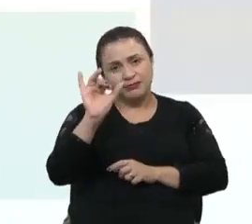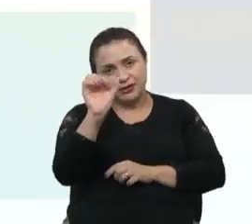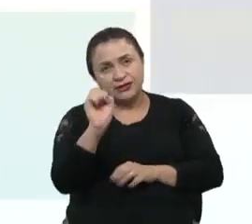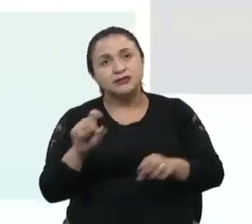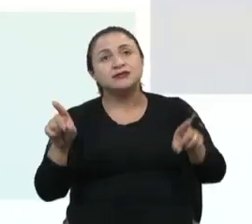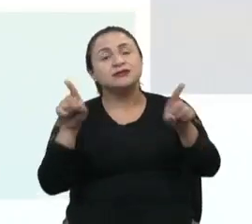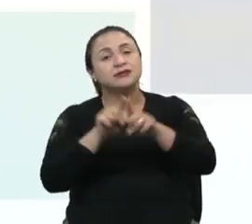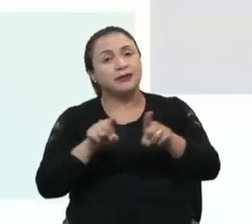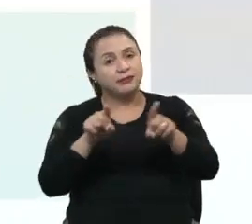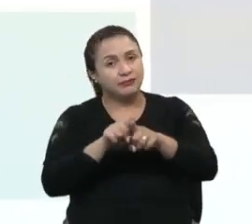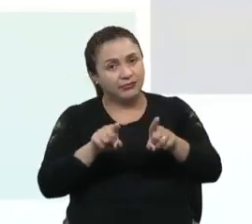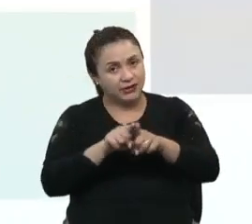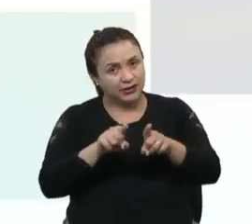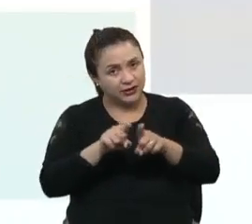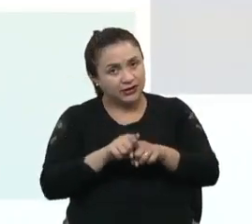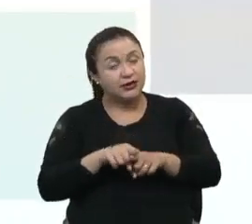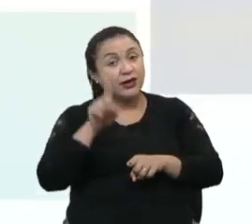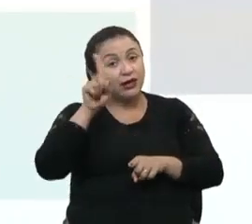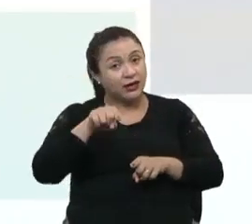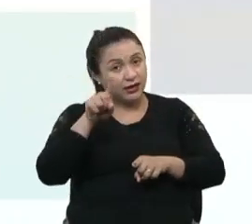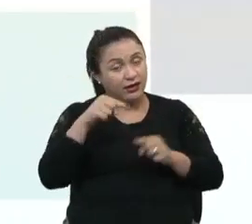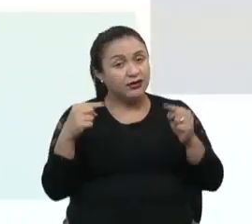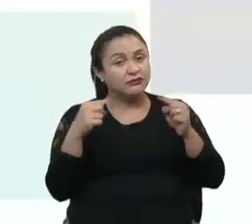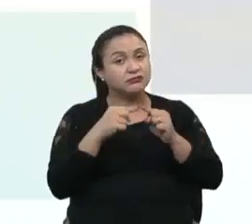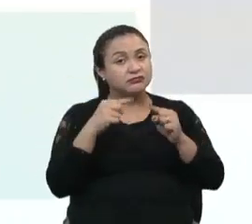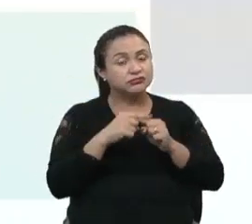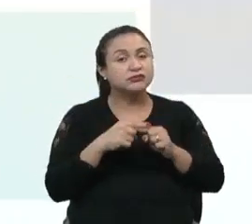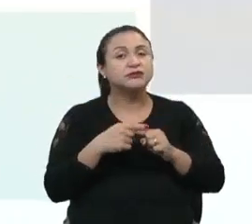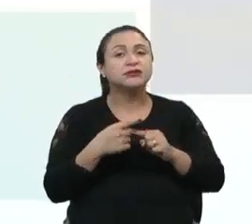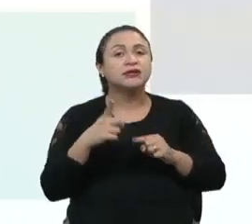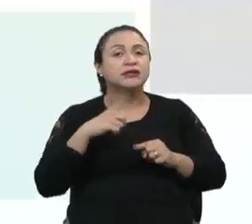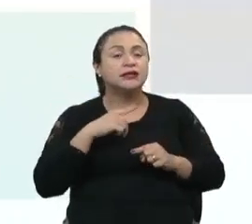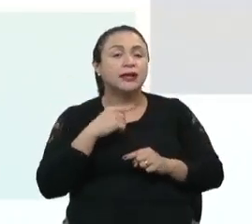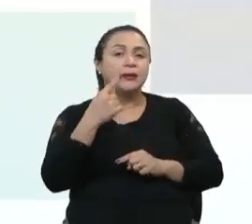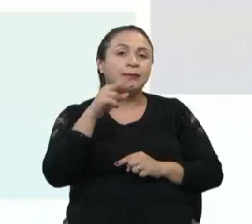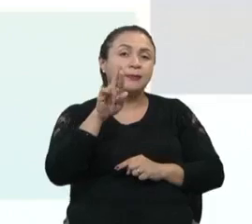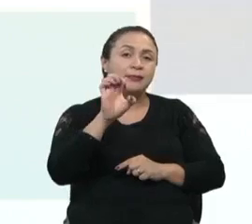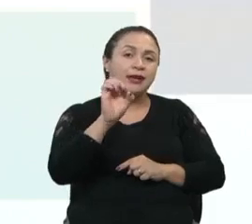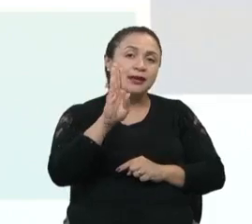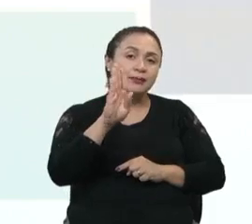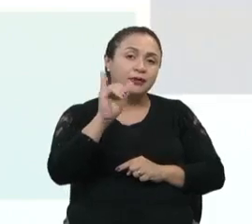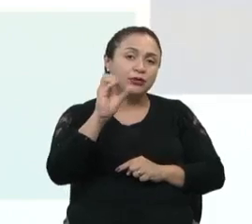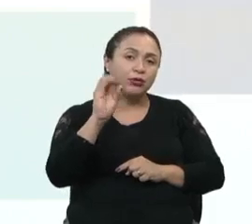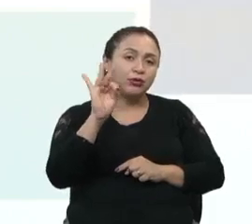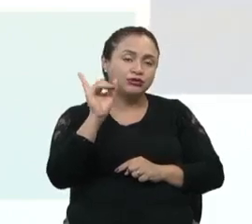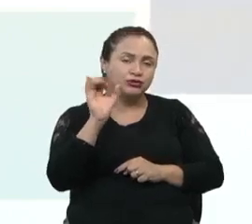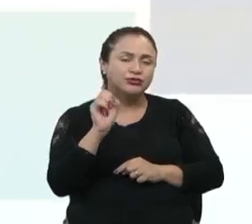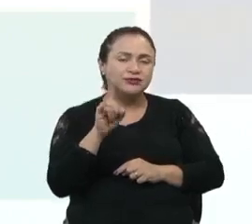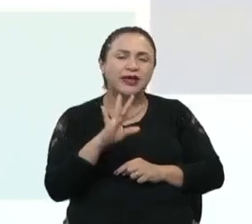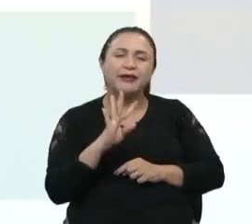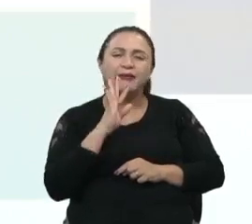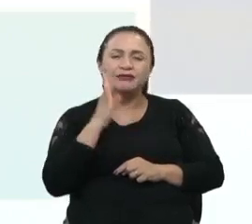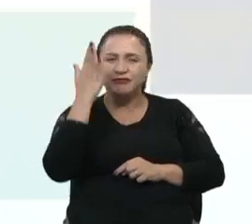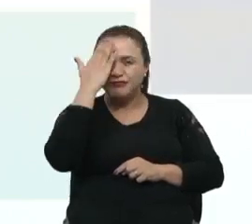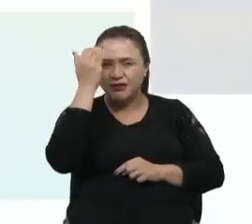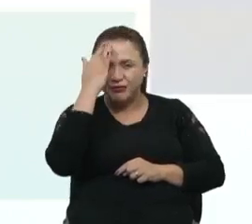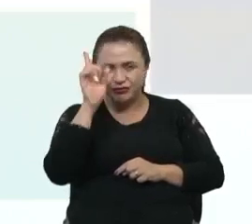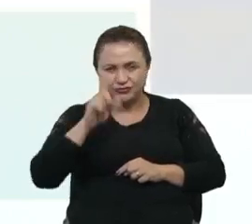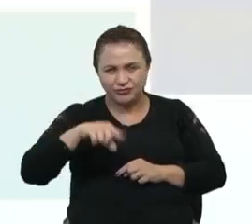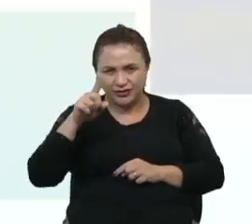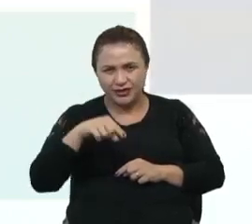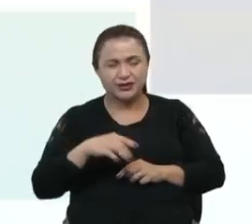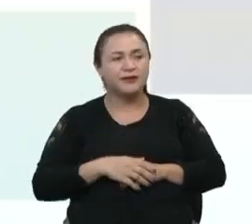geral, também caracterizadas pelos pré-bióticos, que são tão conhecidos atualmente,